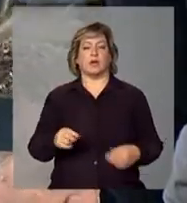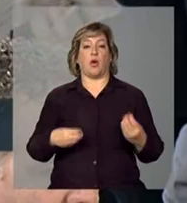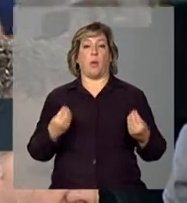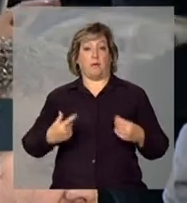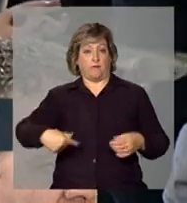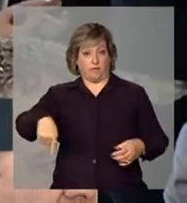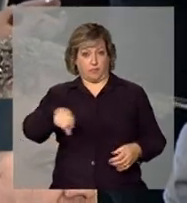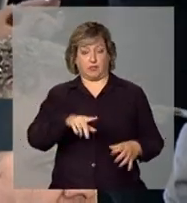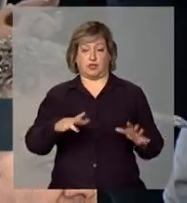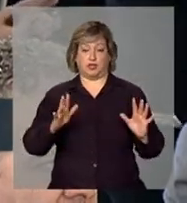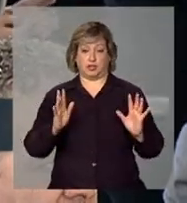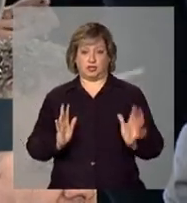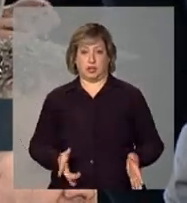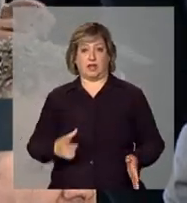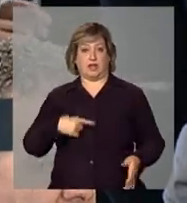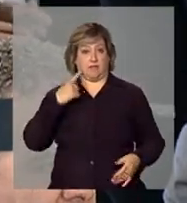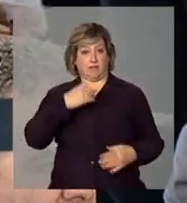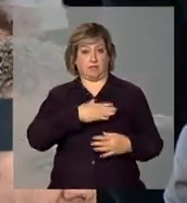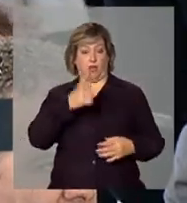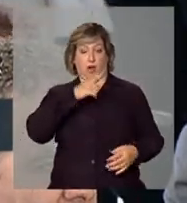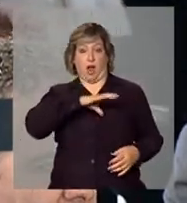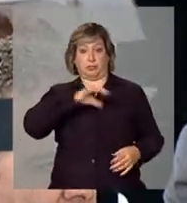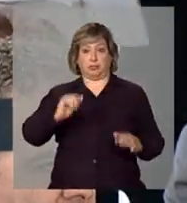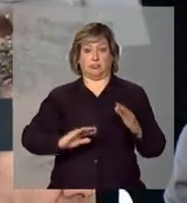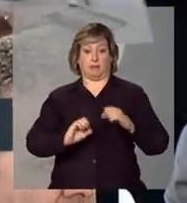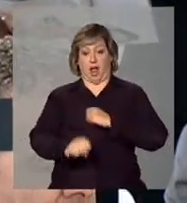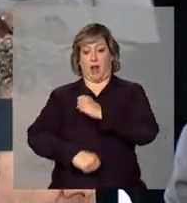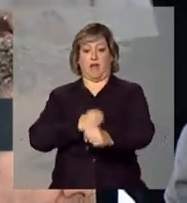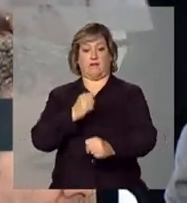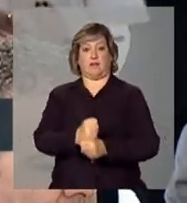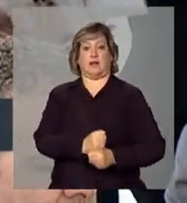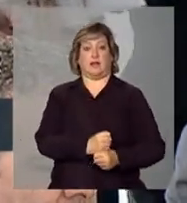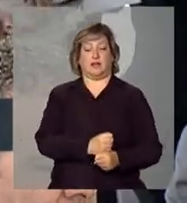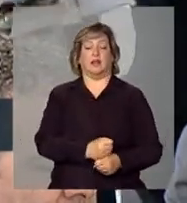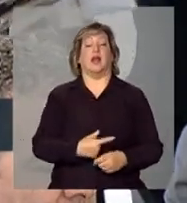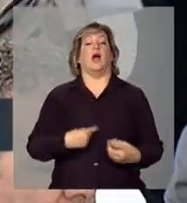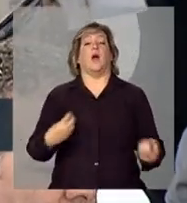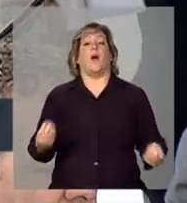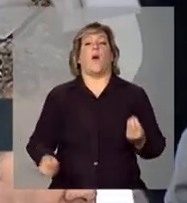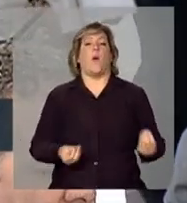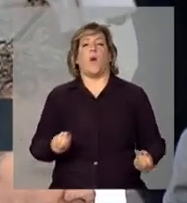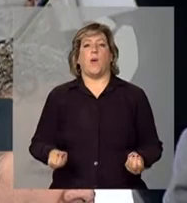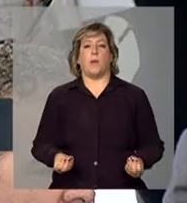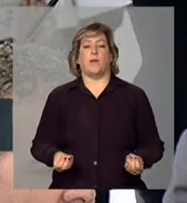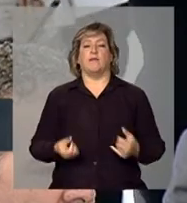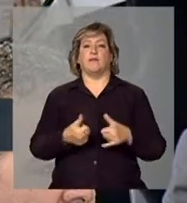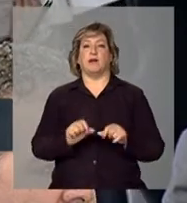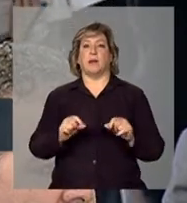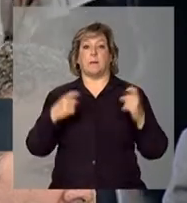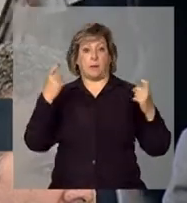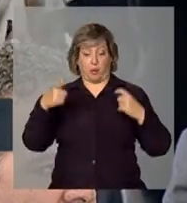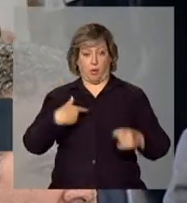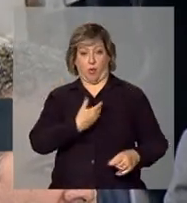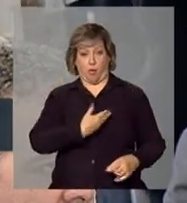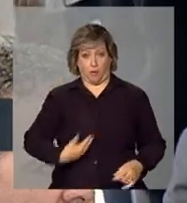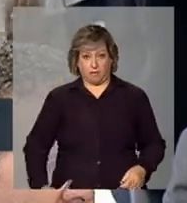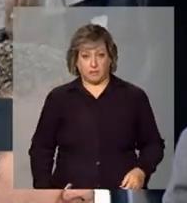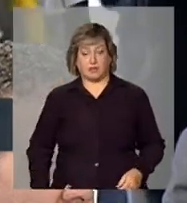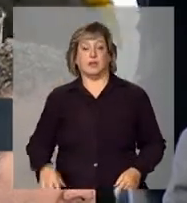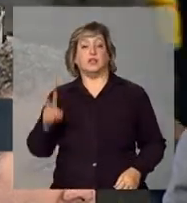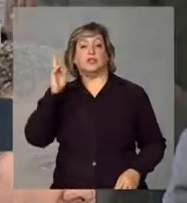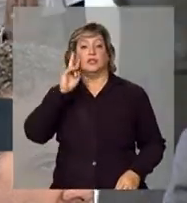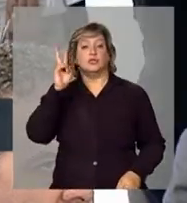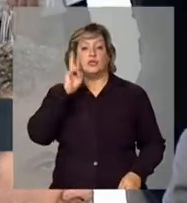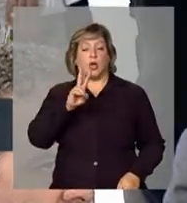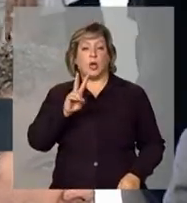já estão prevendo uma nova safra recorde para o ano que vem, como é que fica a preocupação do governo com relação